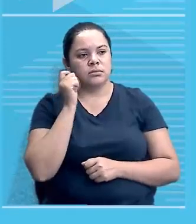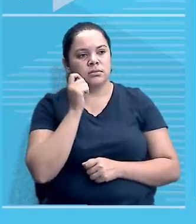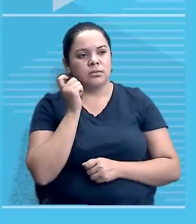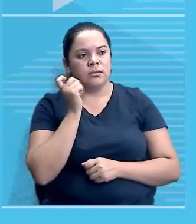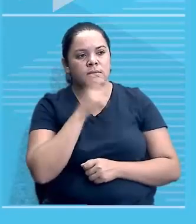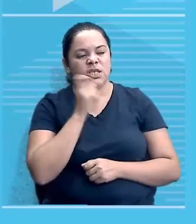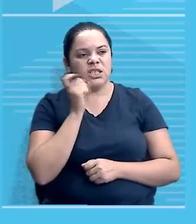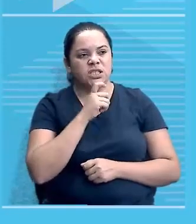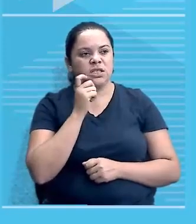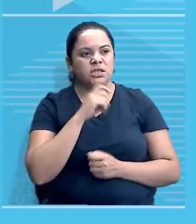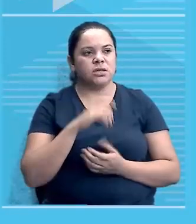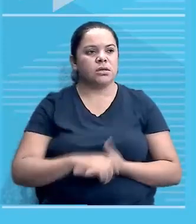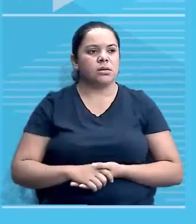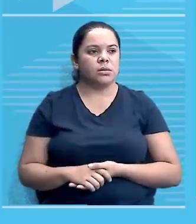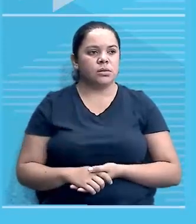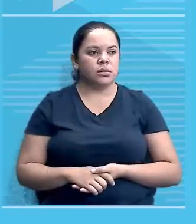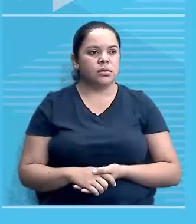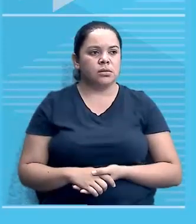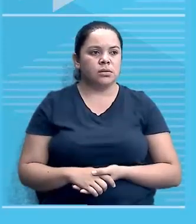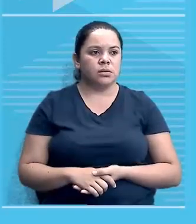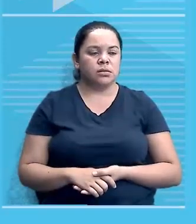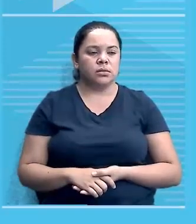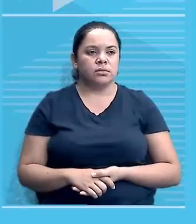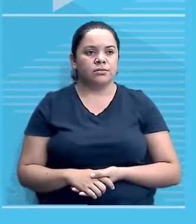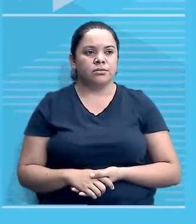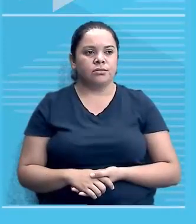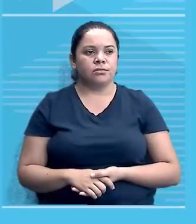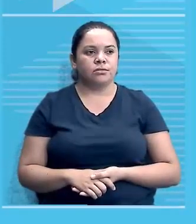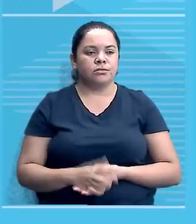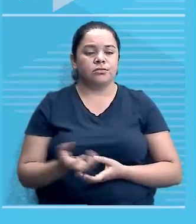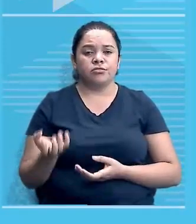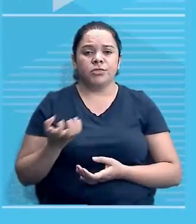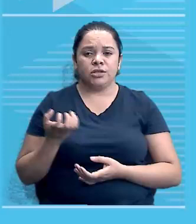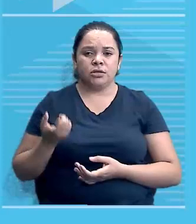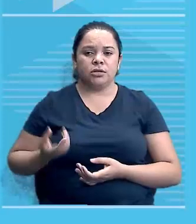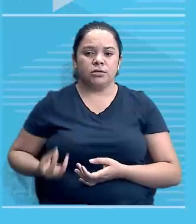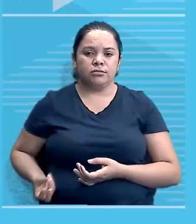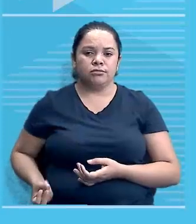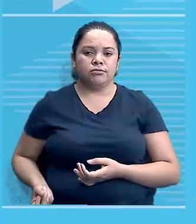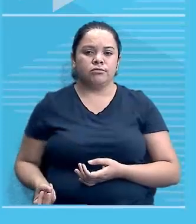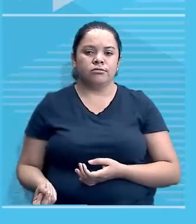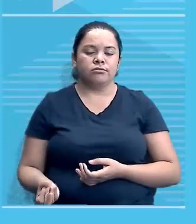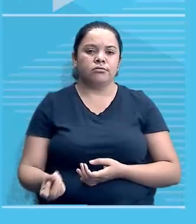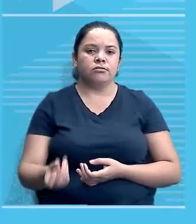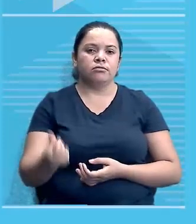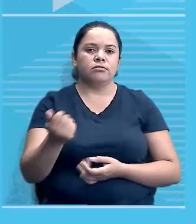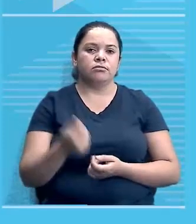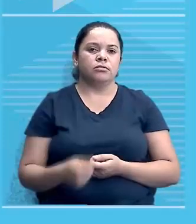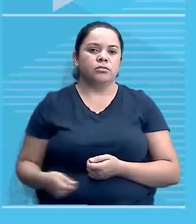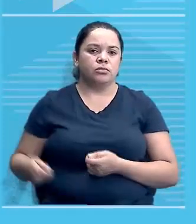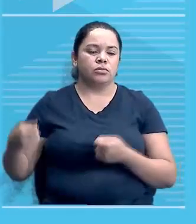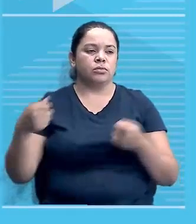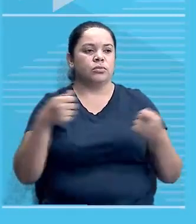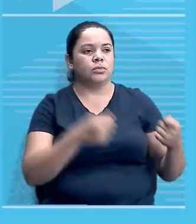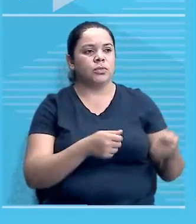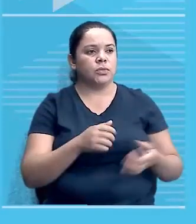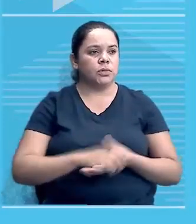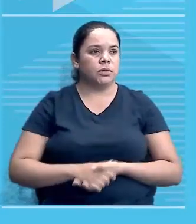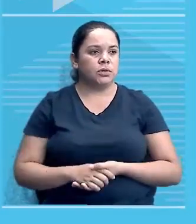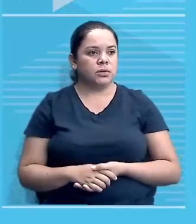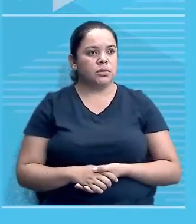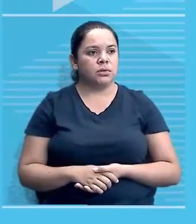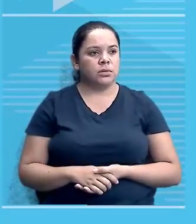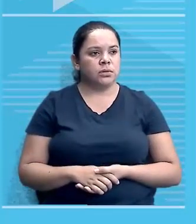queria garantir a alternância no poder, coisa nenhuma. então mudam os opressores e mantêm os oprimidos.